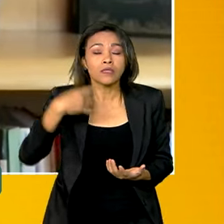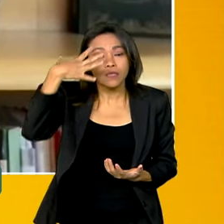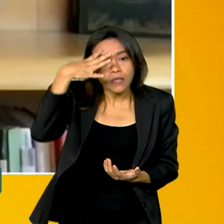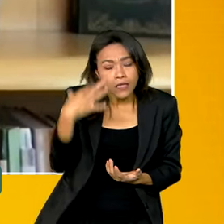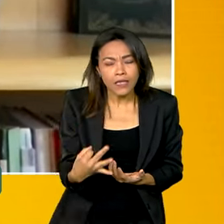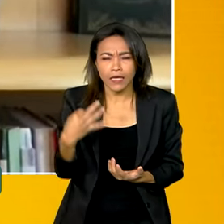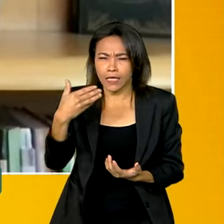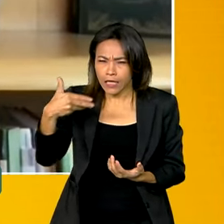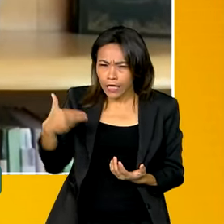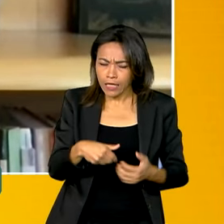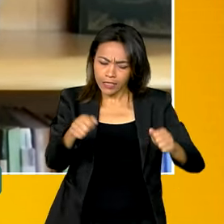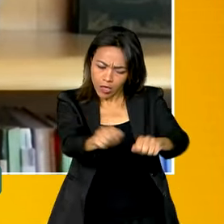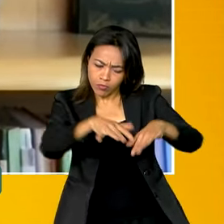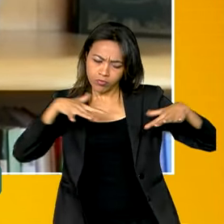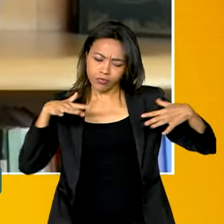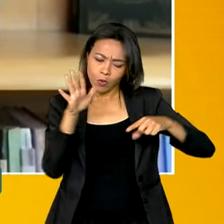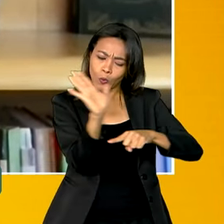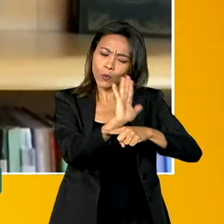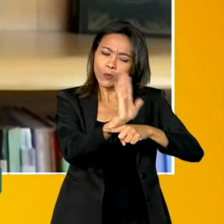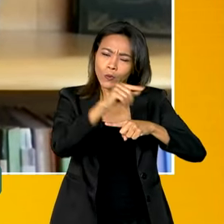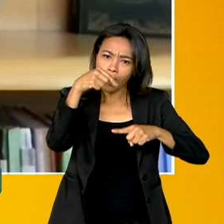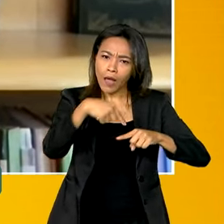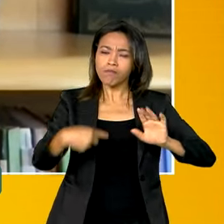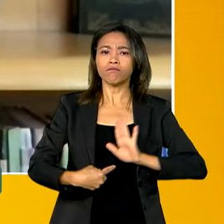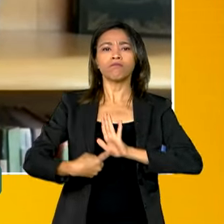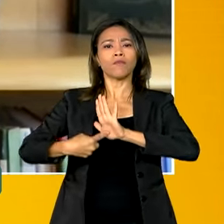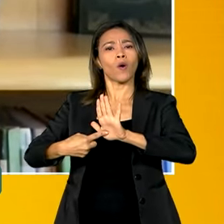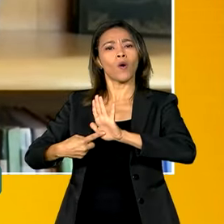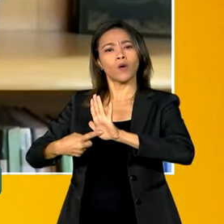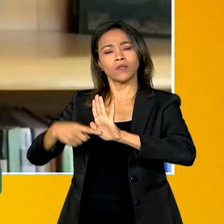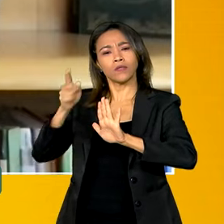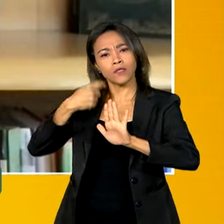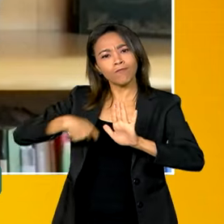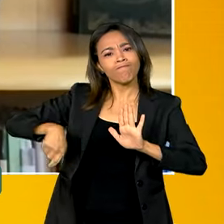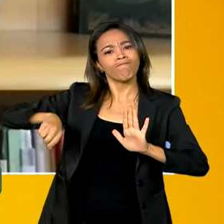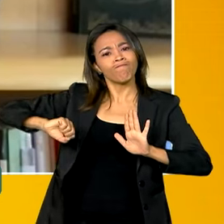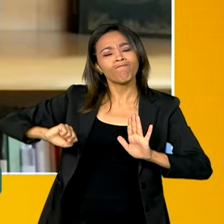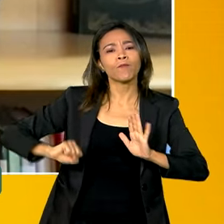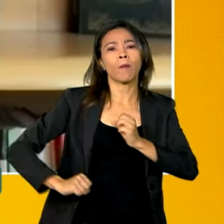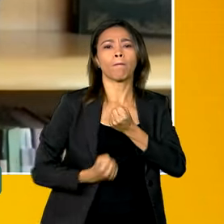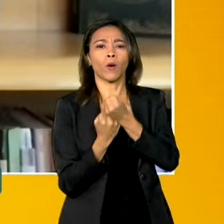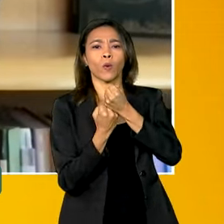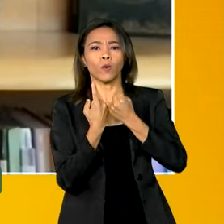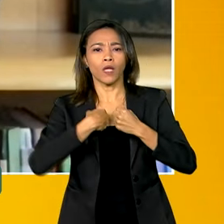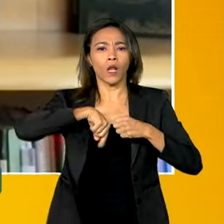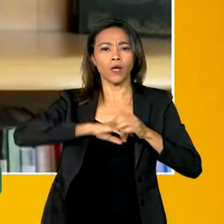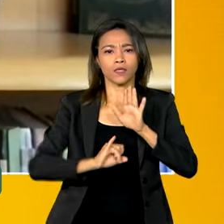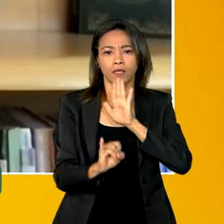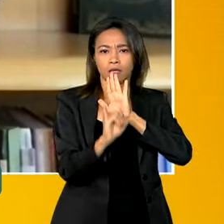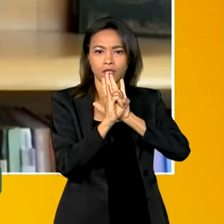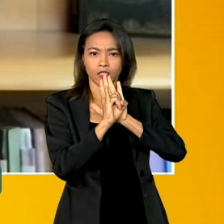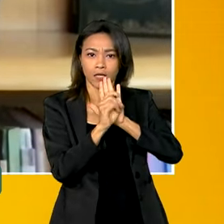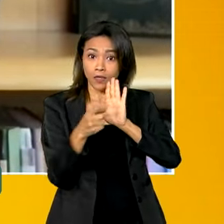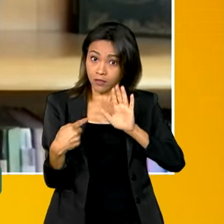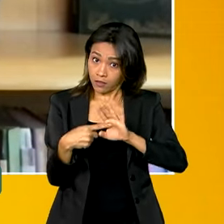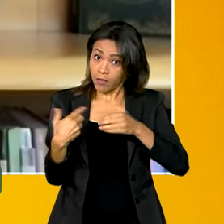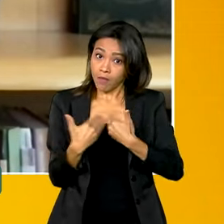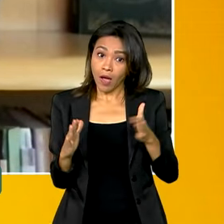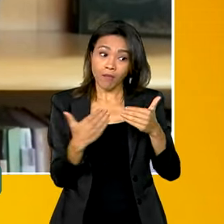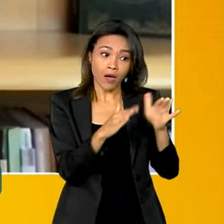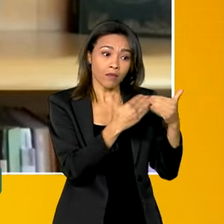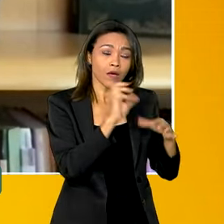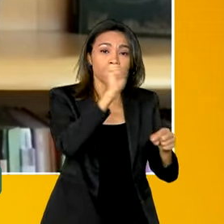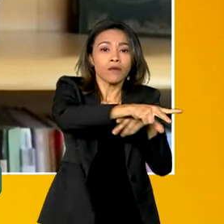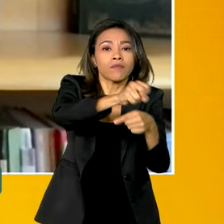uma ferramenta de afirmação da nossa fortalecimento, da nossa identidade e geração de emprego e renda,